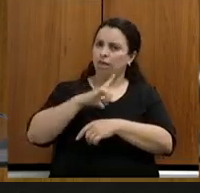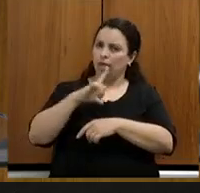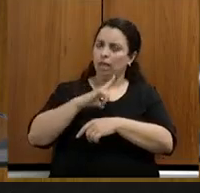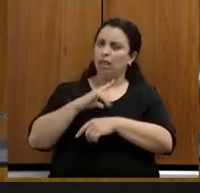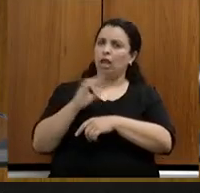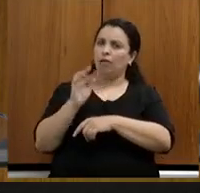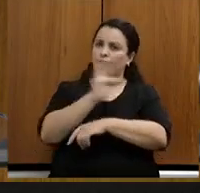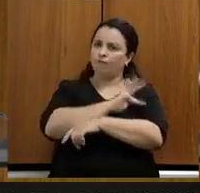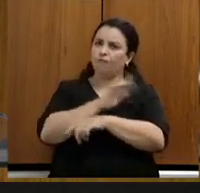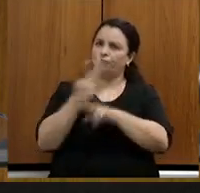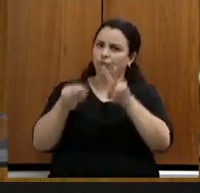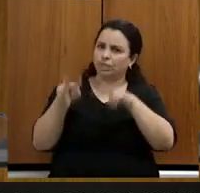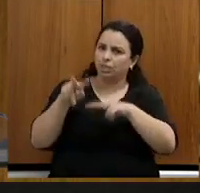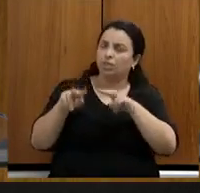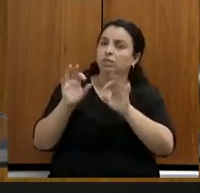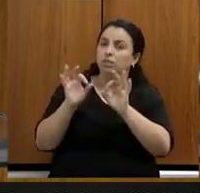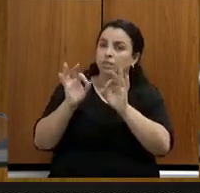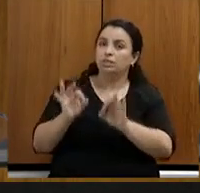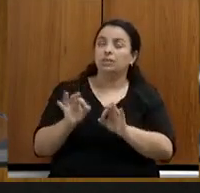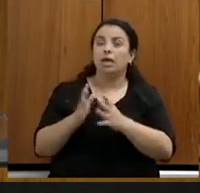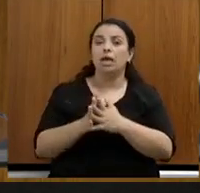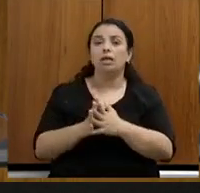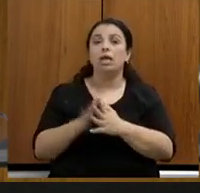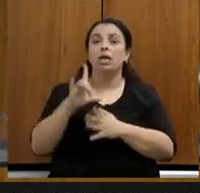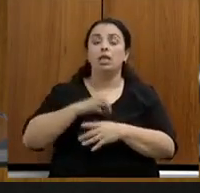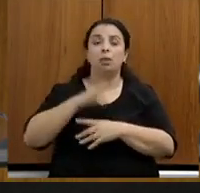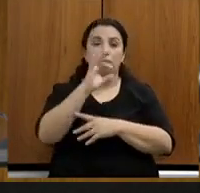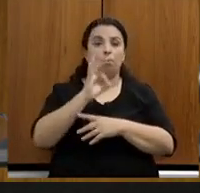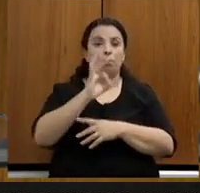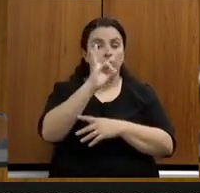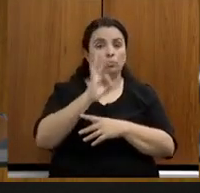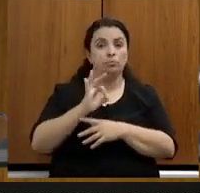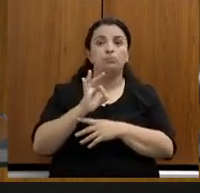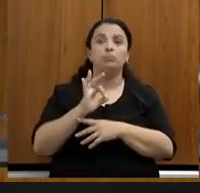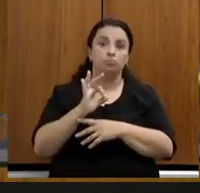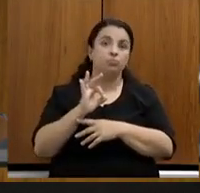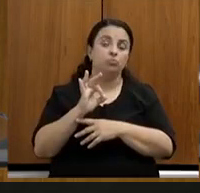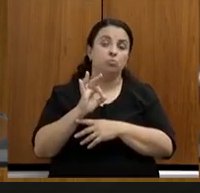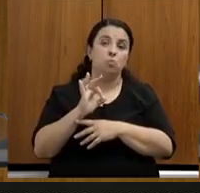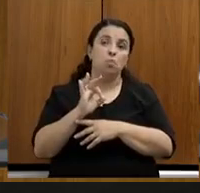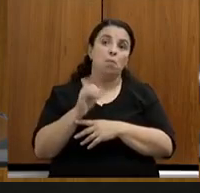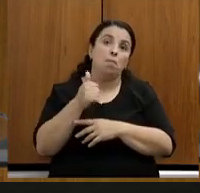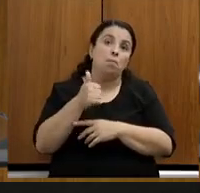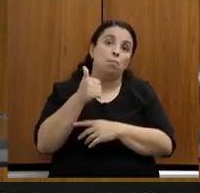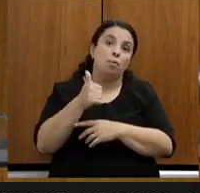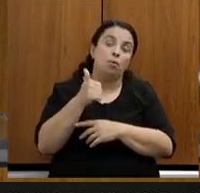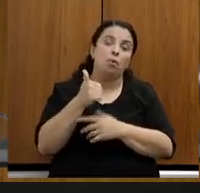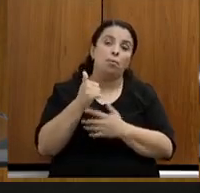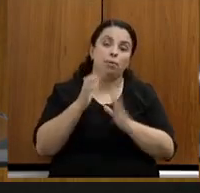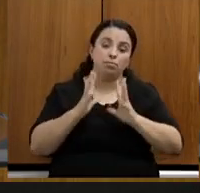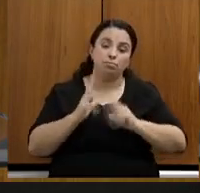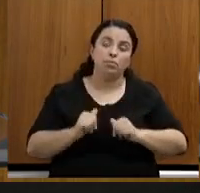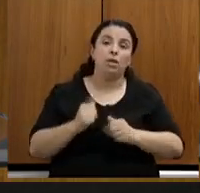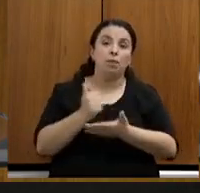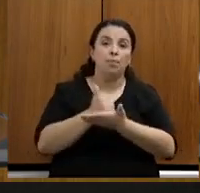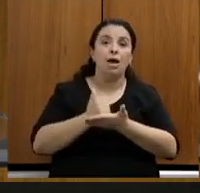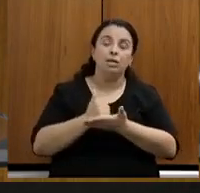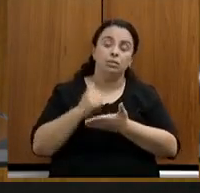os indicadores que entreguem resultado de universalização do saneamento para a nossa população em Minas. E quero aqui trazer,